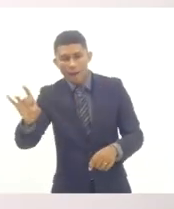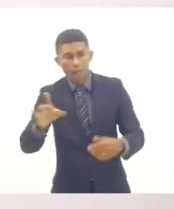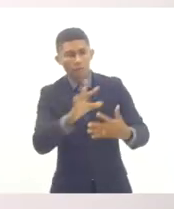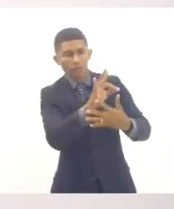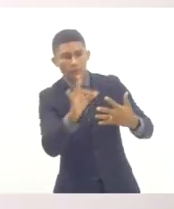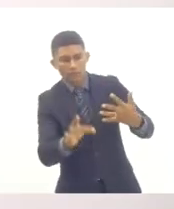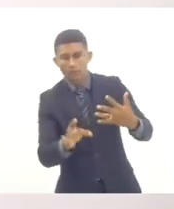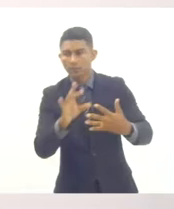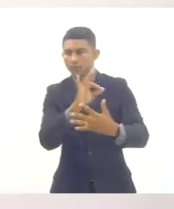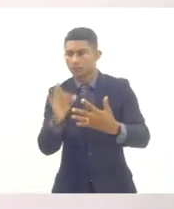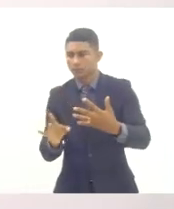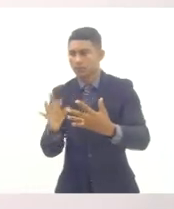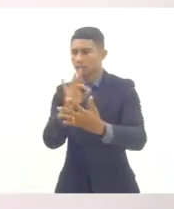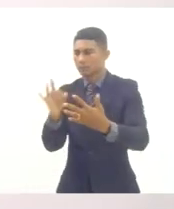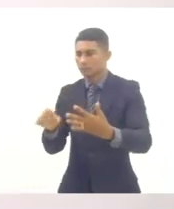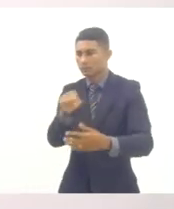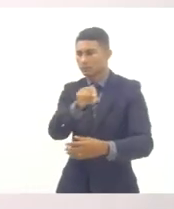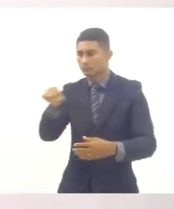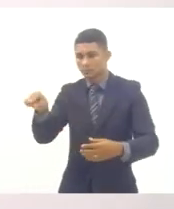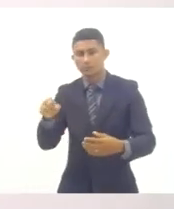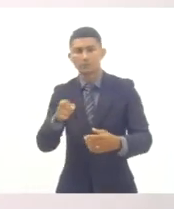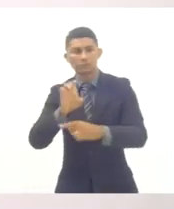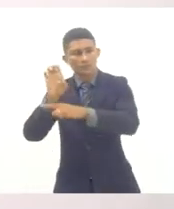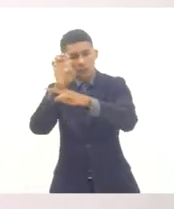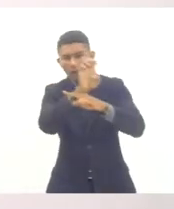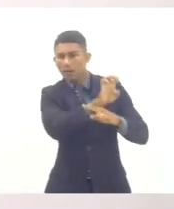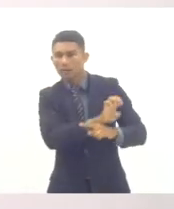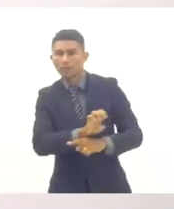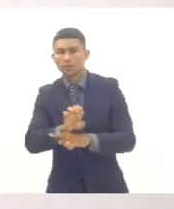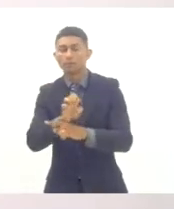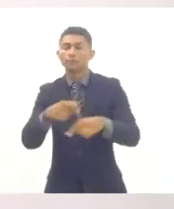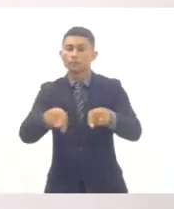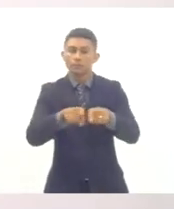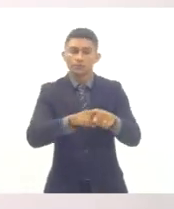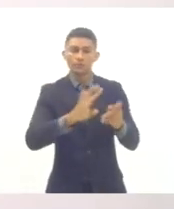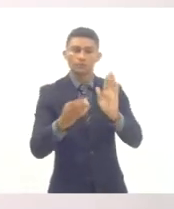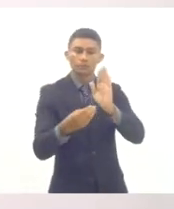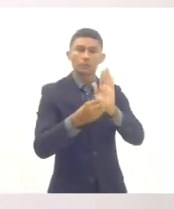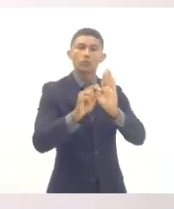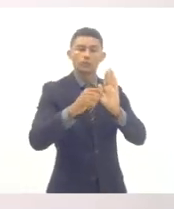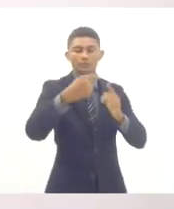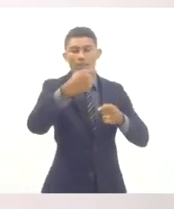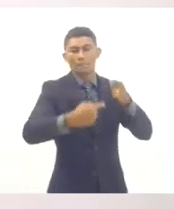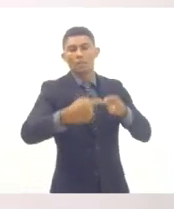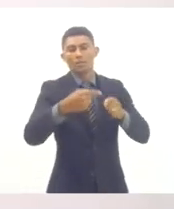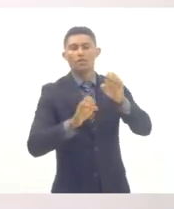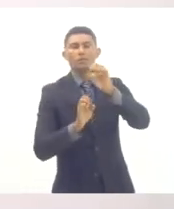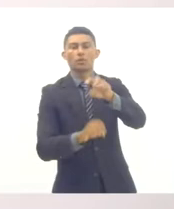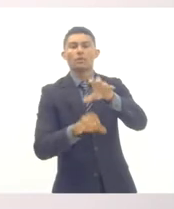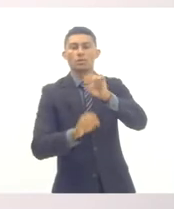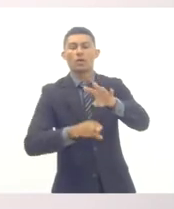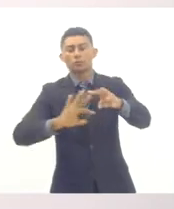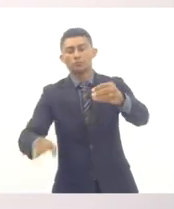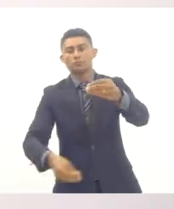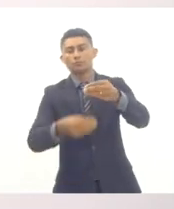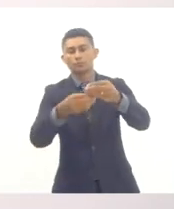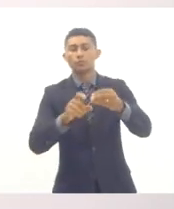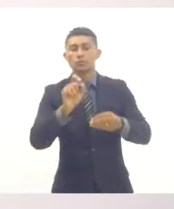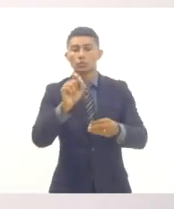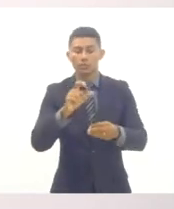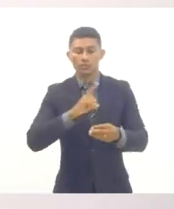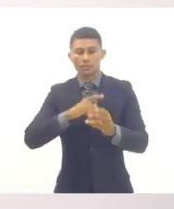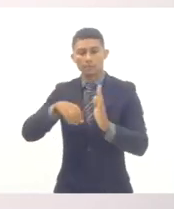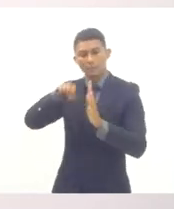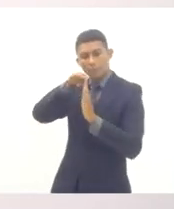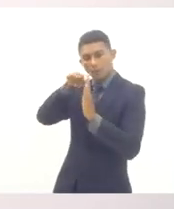as reivindicações de cada modalidade para o Estado, e as políticas educacionais complementares, que são o Programa